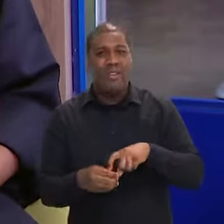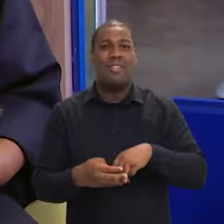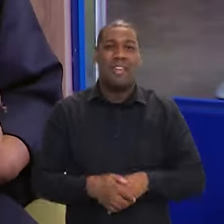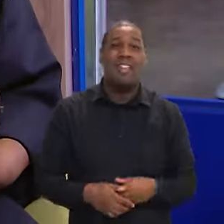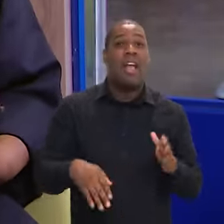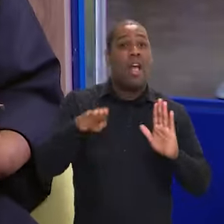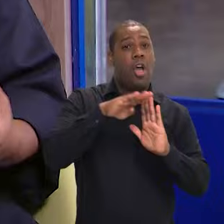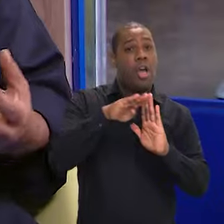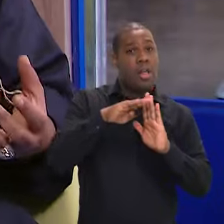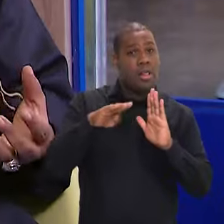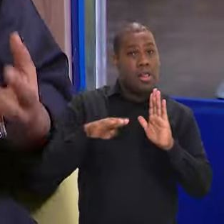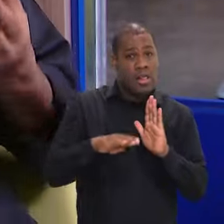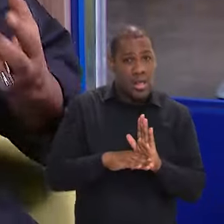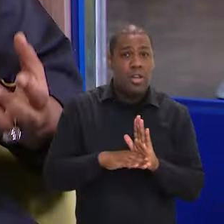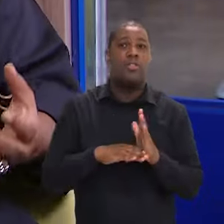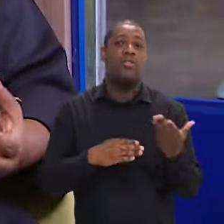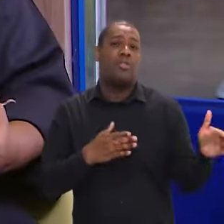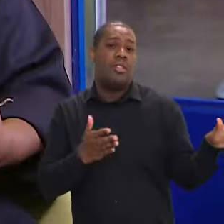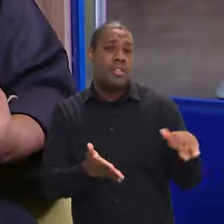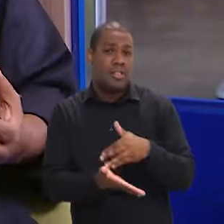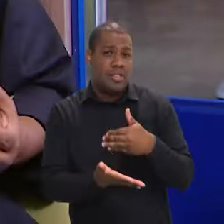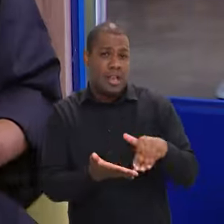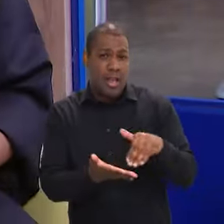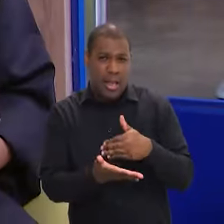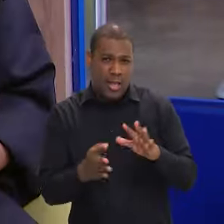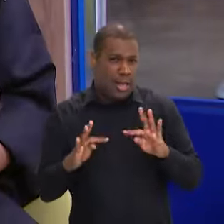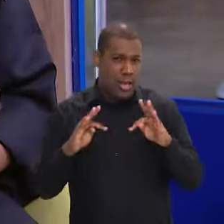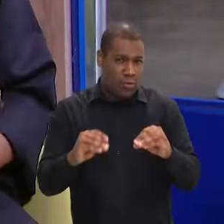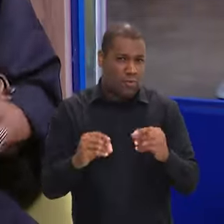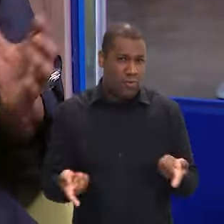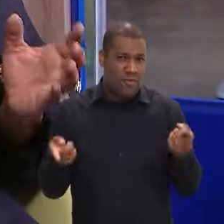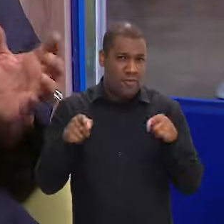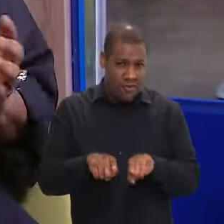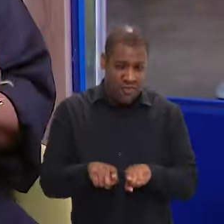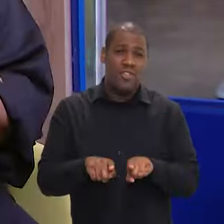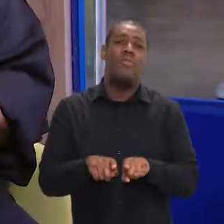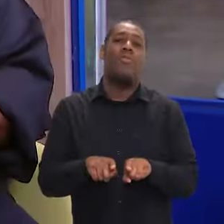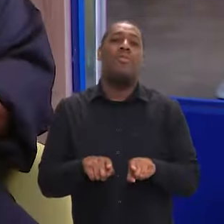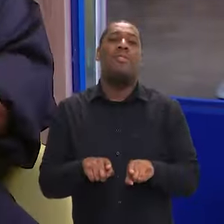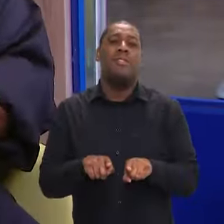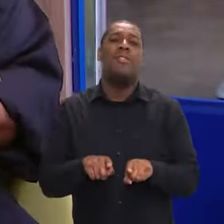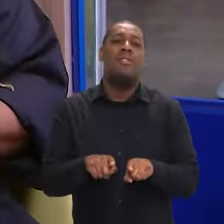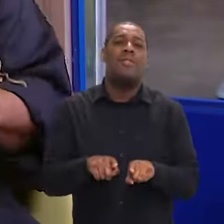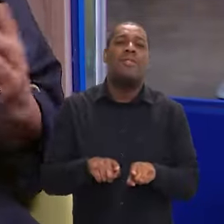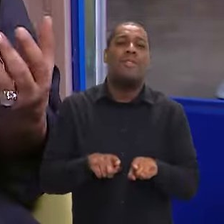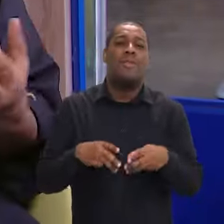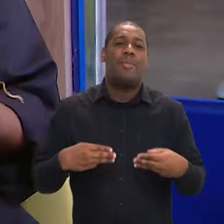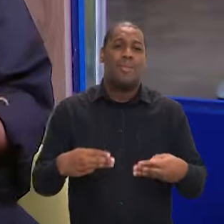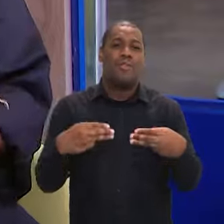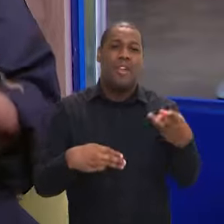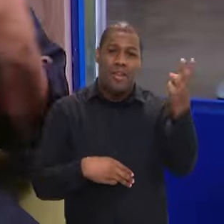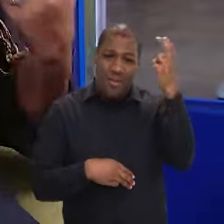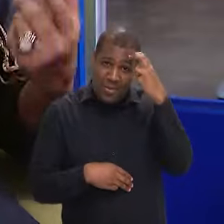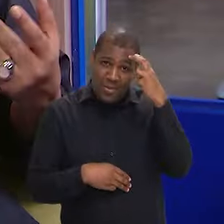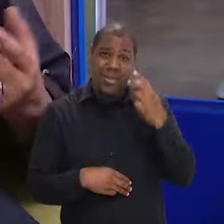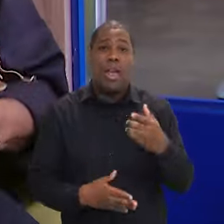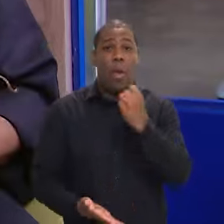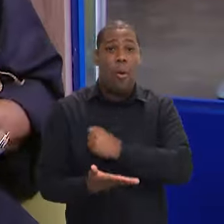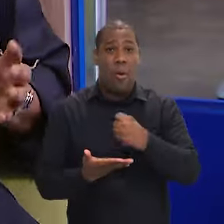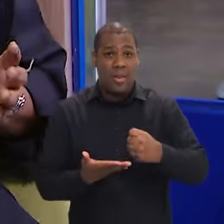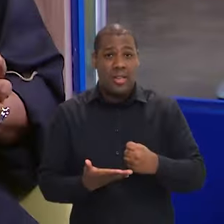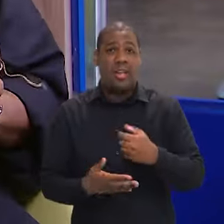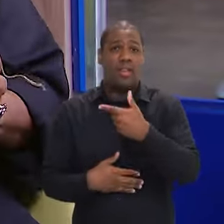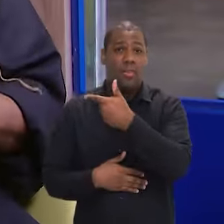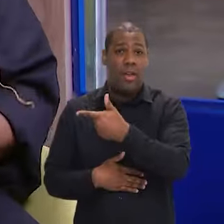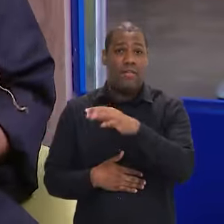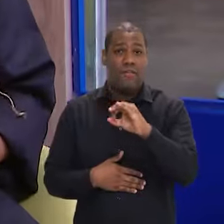pautas e todas as secretarias, as vinculadas, né? Com 20% a menos de servidores, isso é bom que se diga, desde 2016,